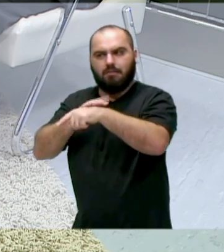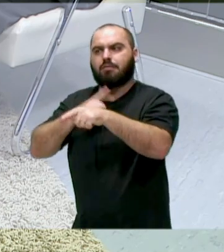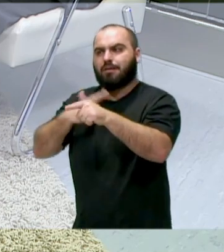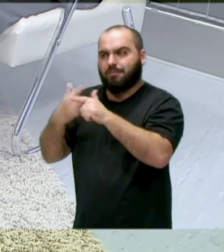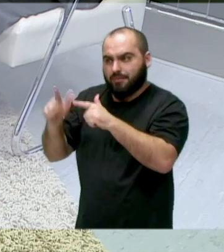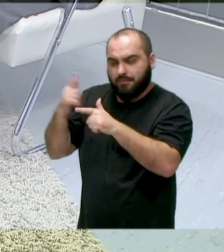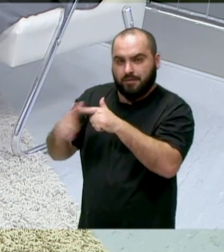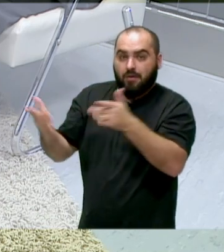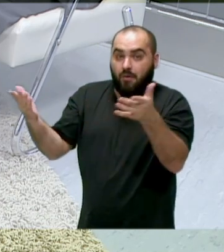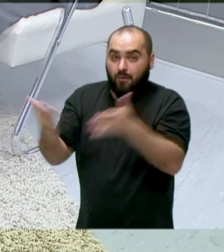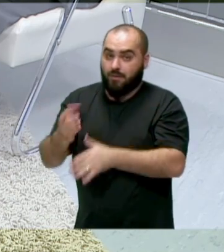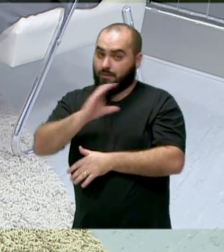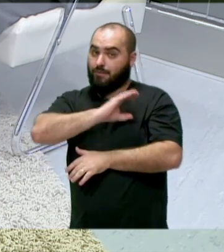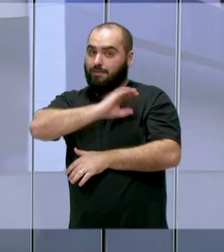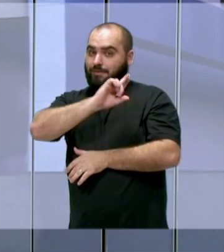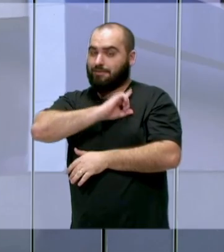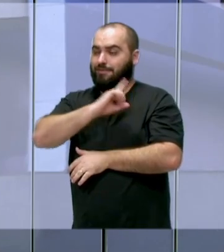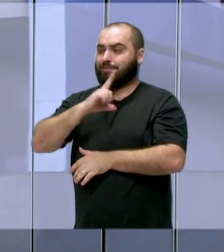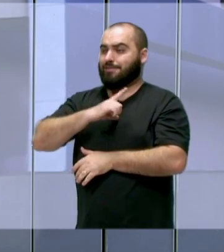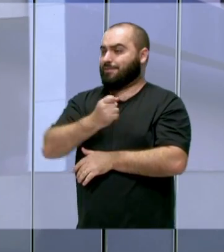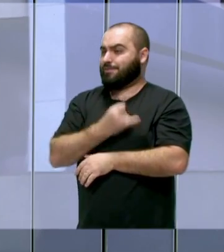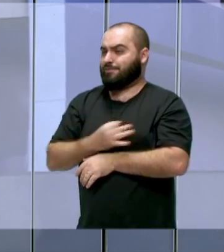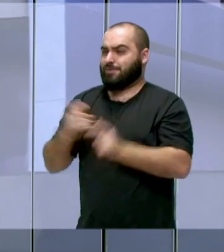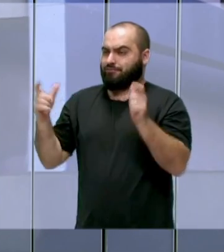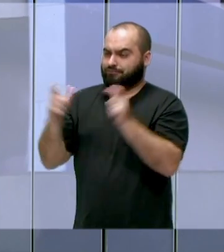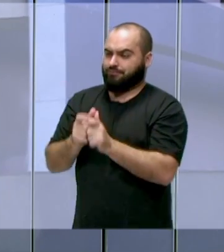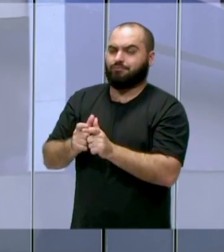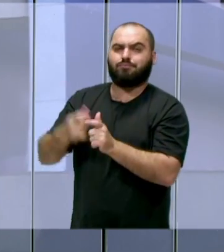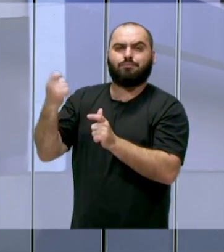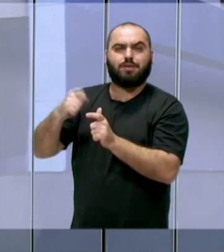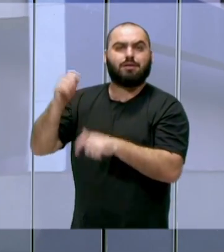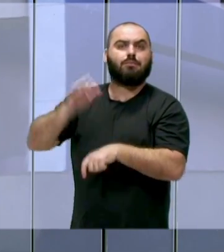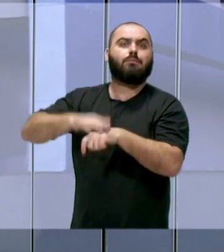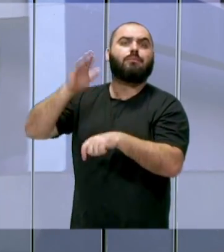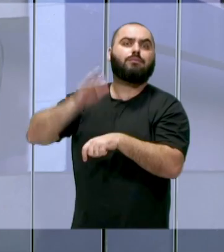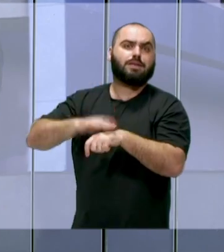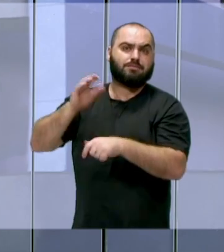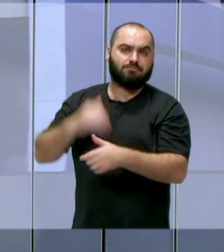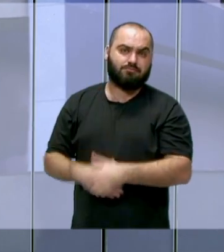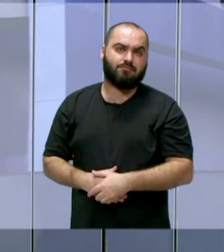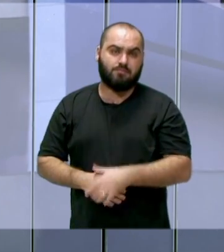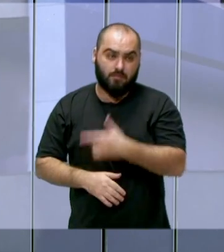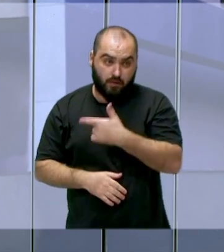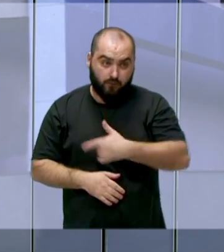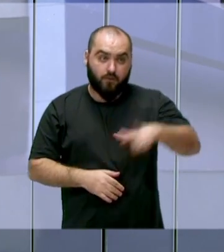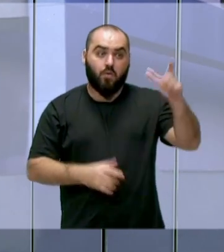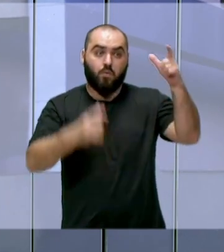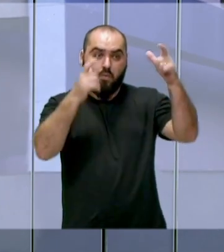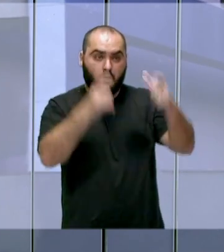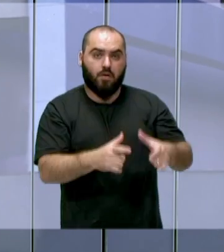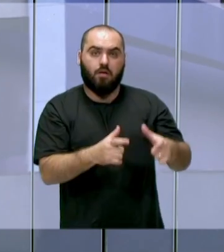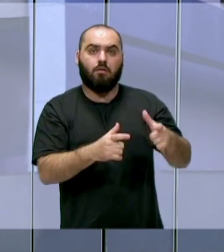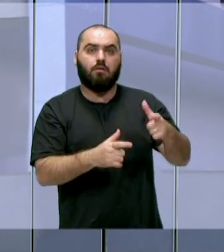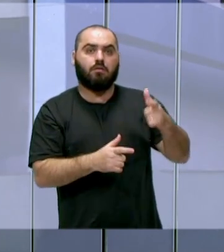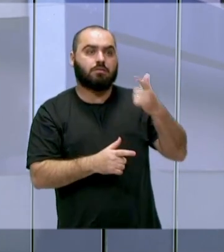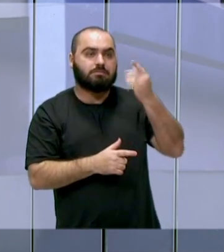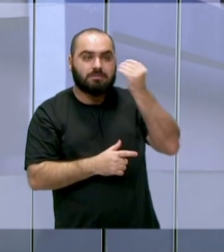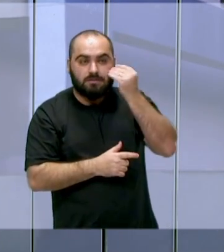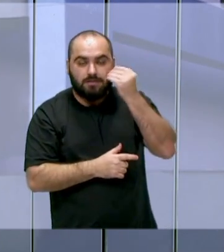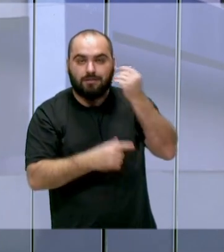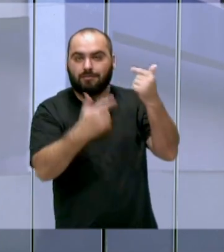Codetran, ela tem um efetivo reduzido, precisaria de mais agentes de trânsito. Lá, a gente foi lá no local, eles se viram como pode.